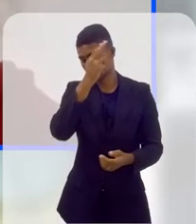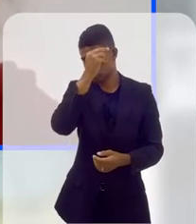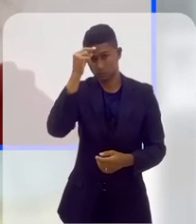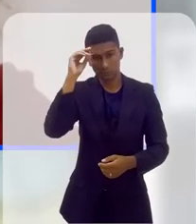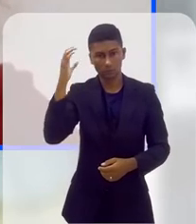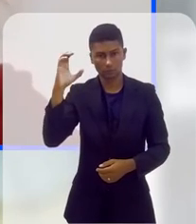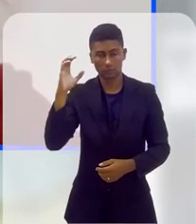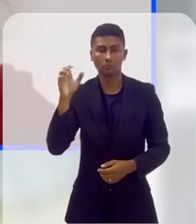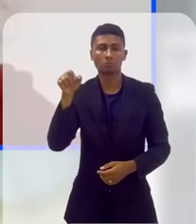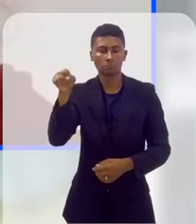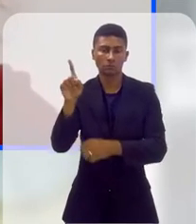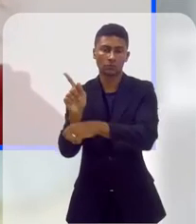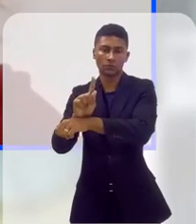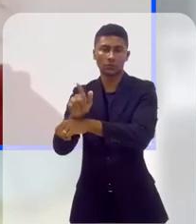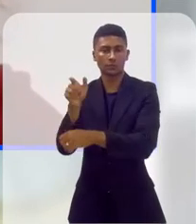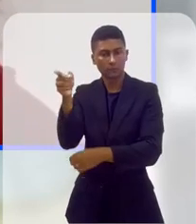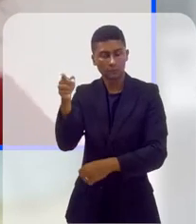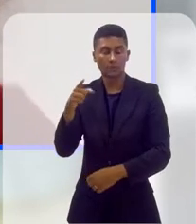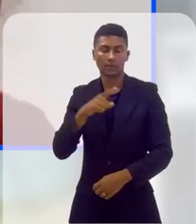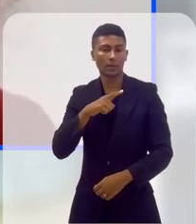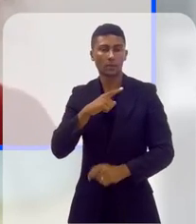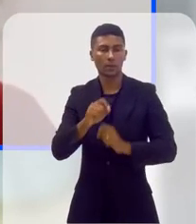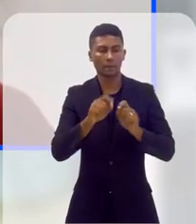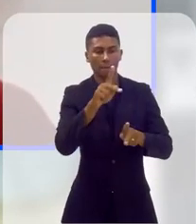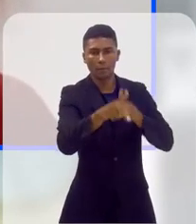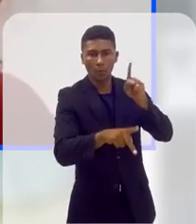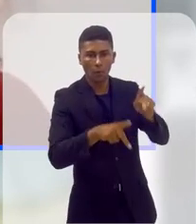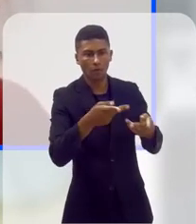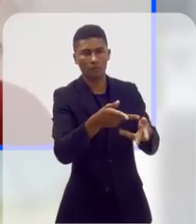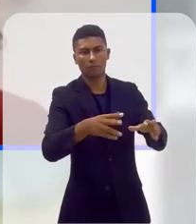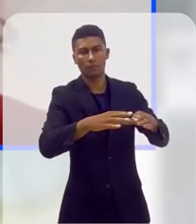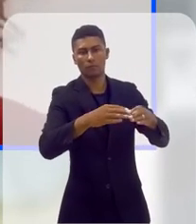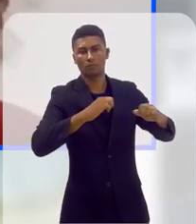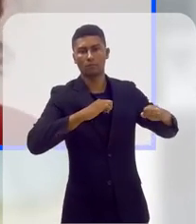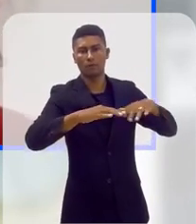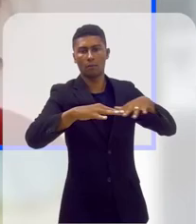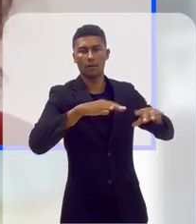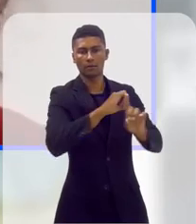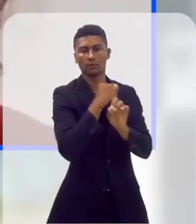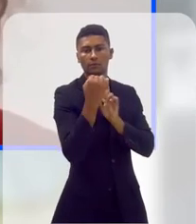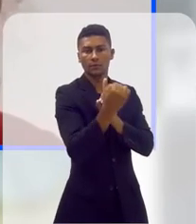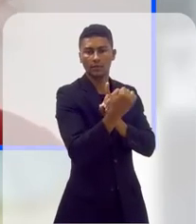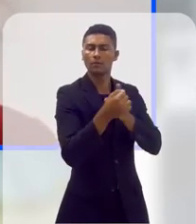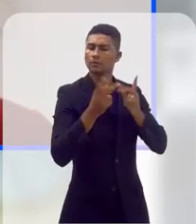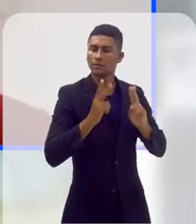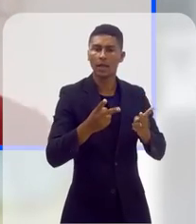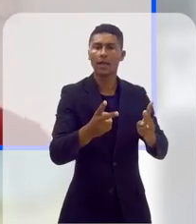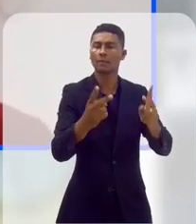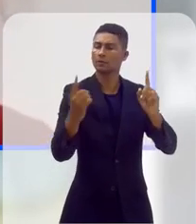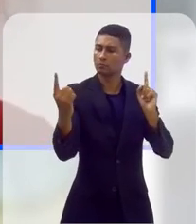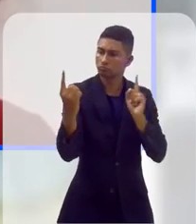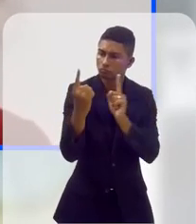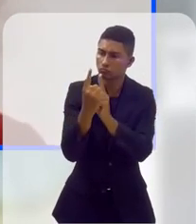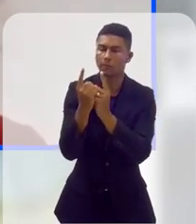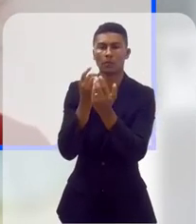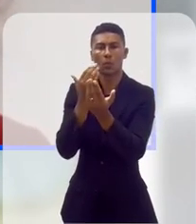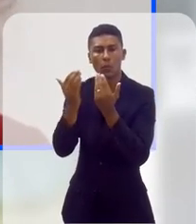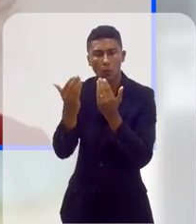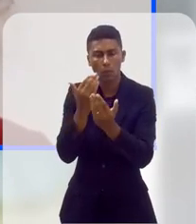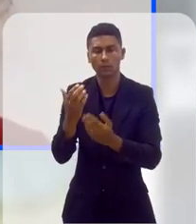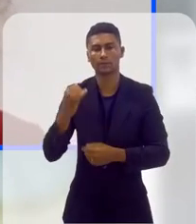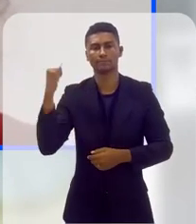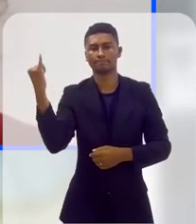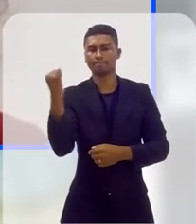muito franco e aberto. Então, a Prefeitura de Niterói, a nossa gestão é que tem uma participação muito popular, então a gente ouve muitos movimentos